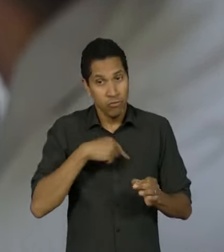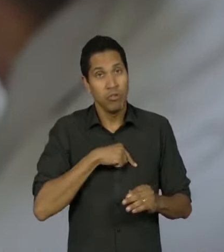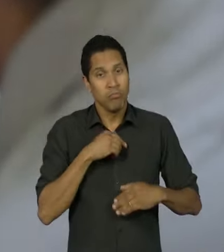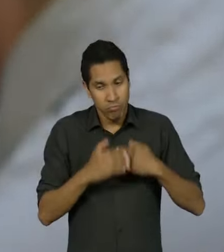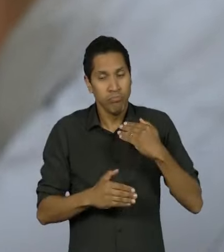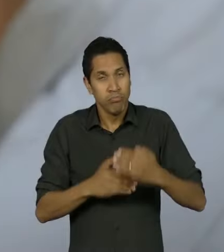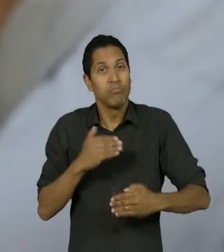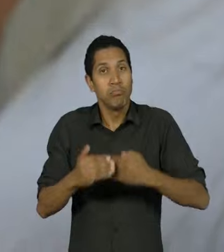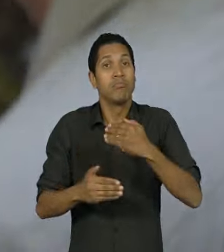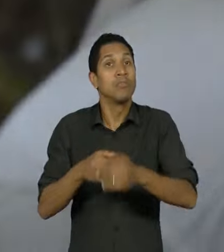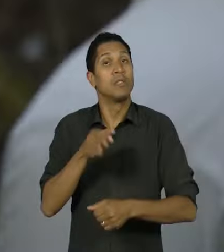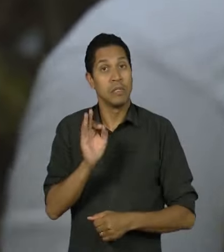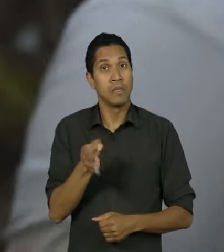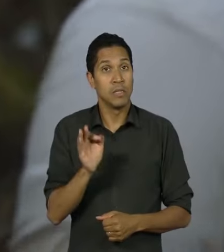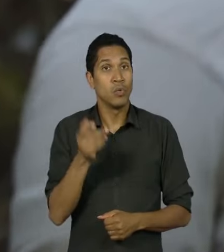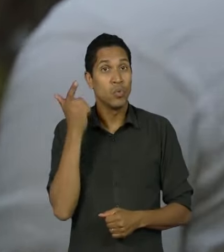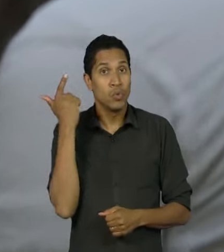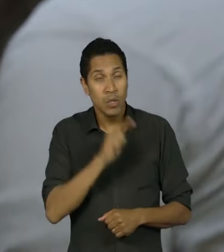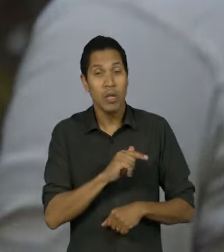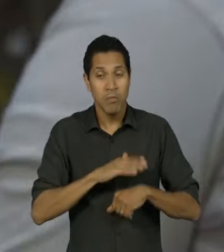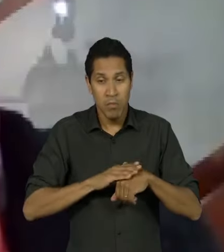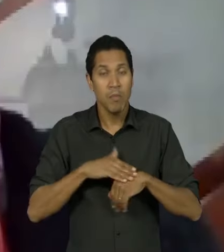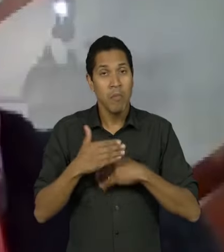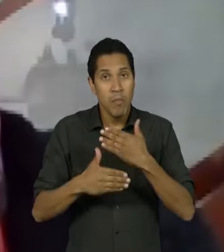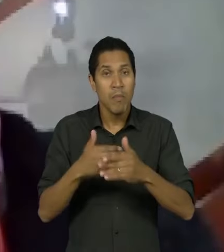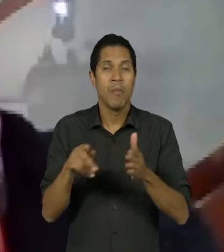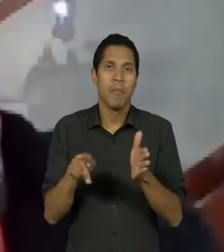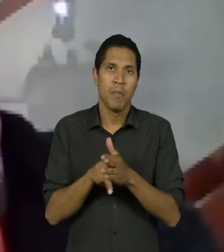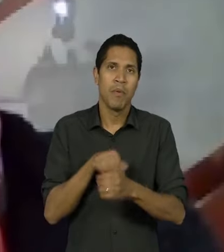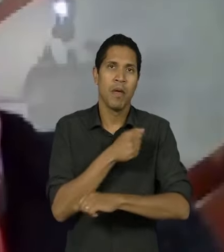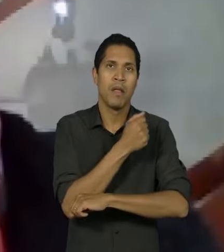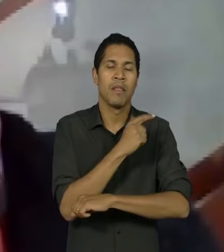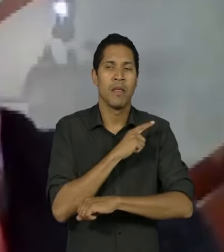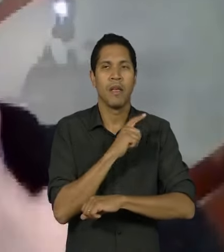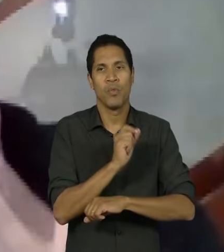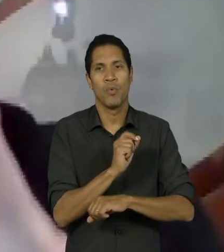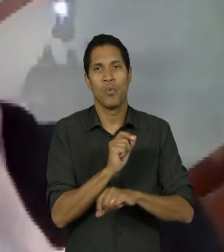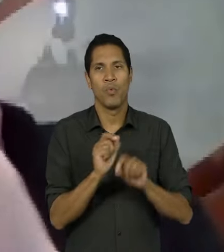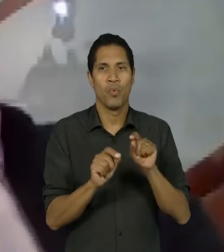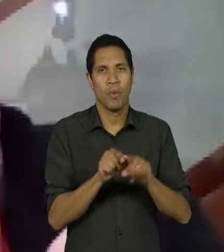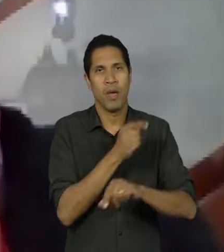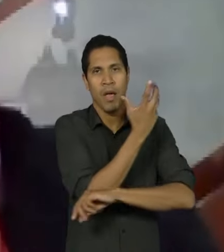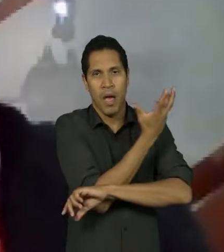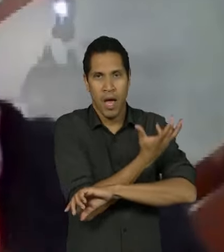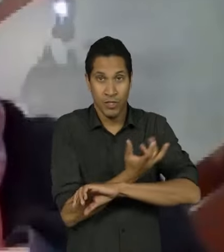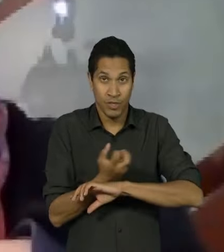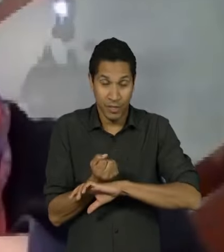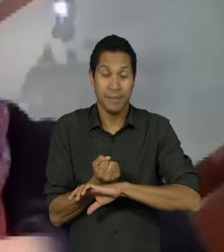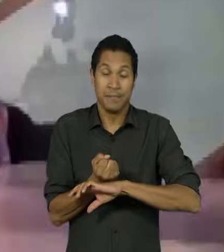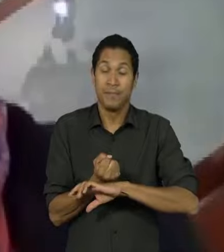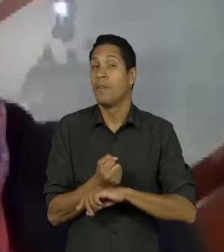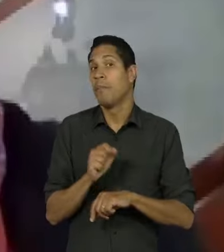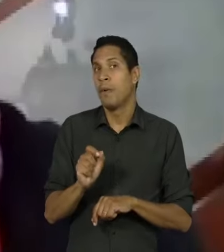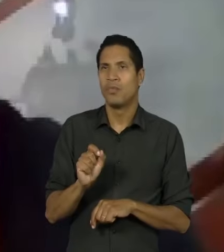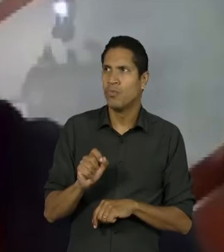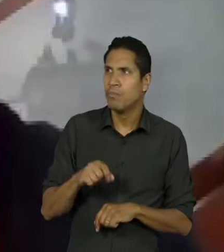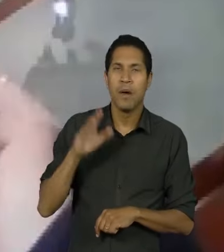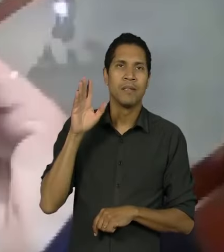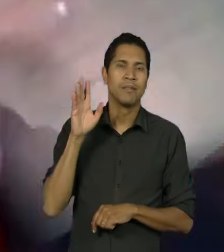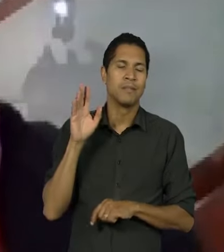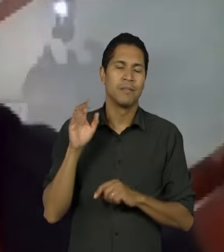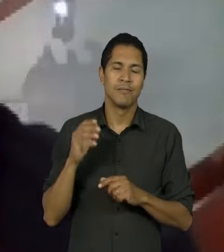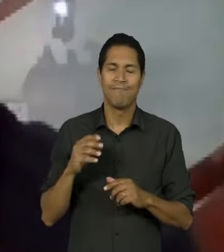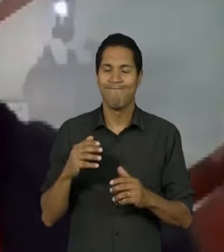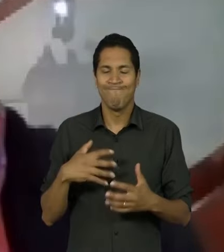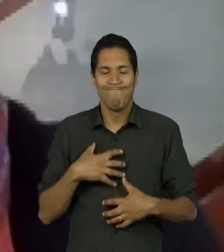ajudar a princípio a estabelecer o programa Caatinga mas o que mais me deixa contente é essa plataforma